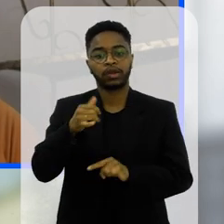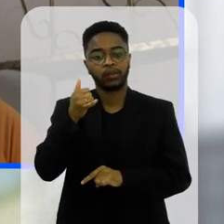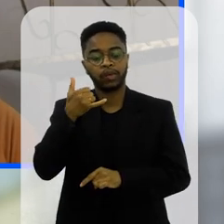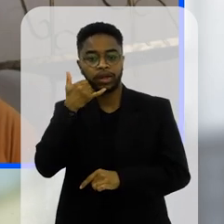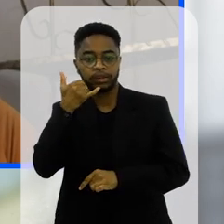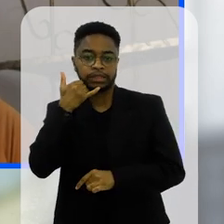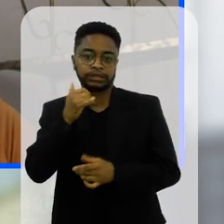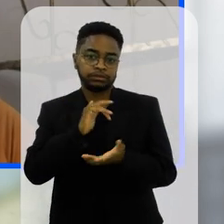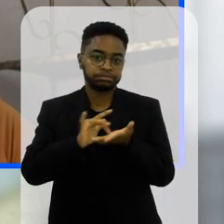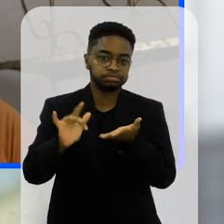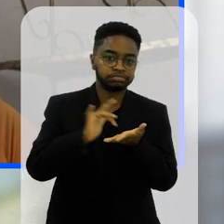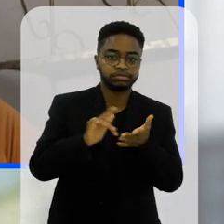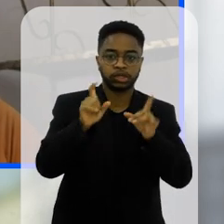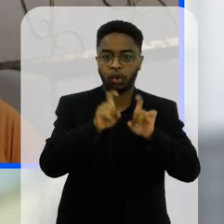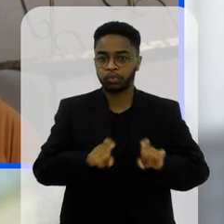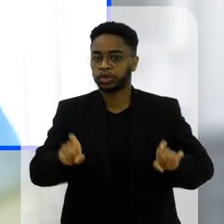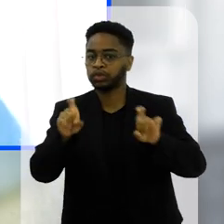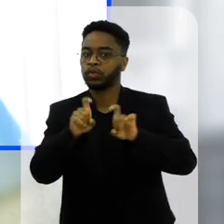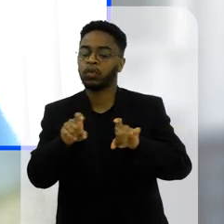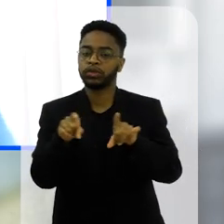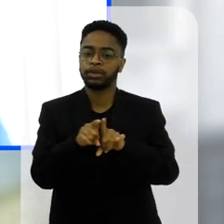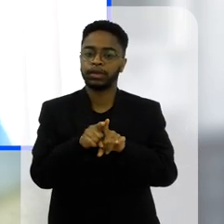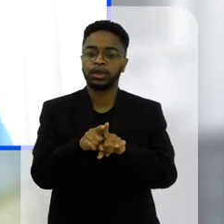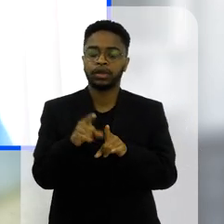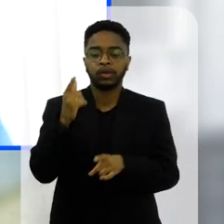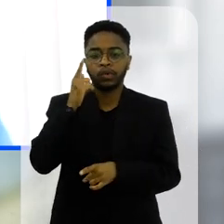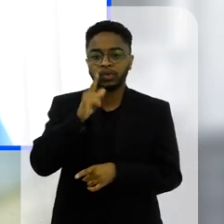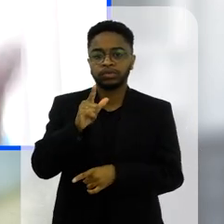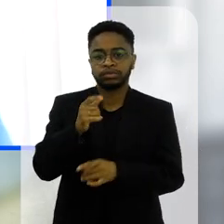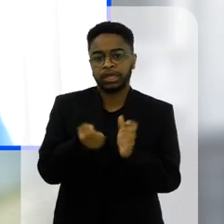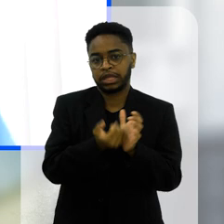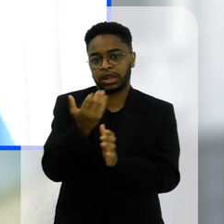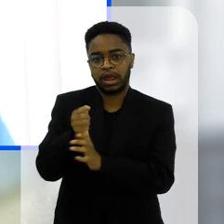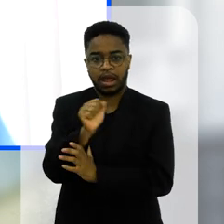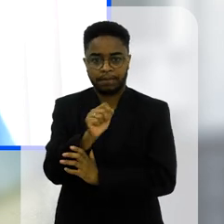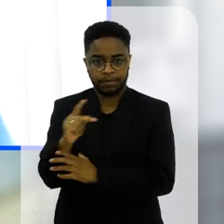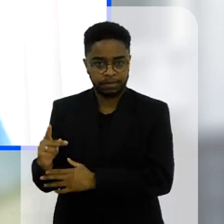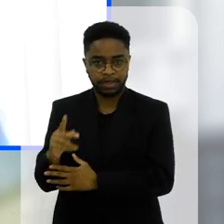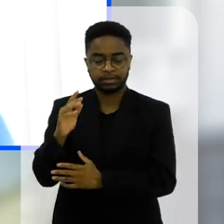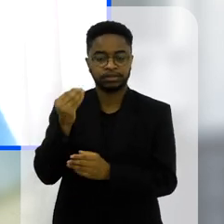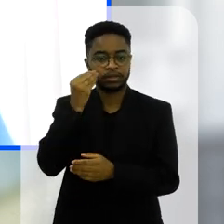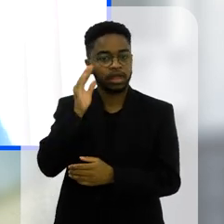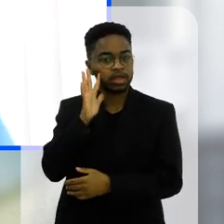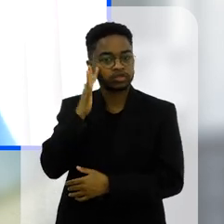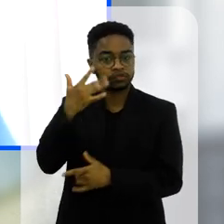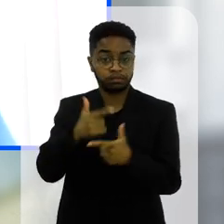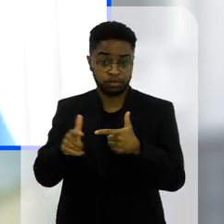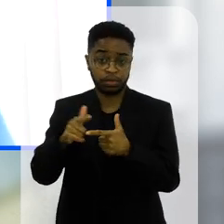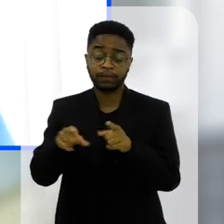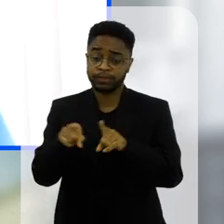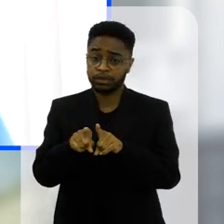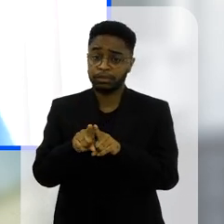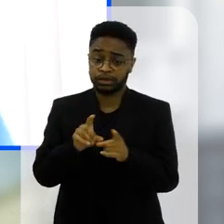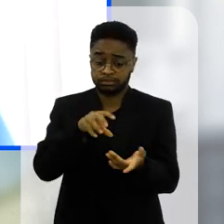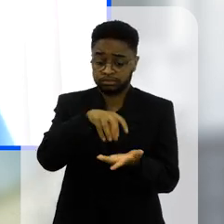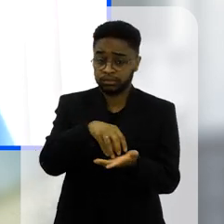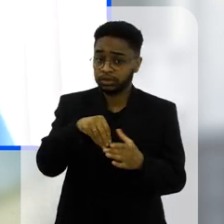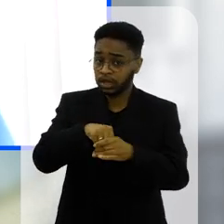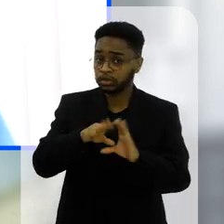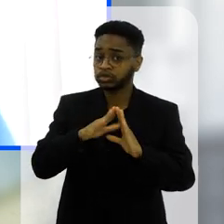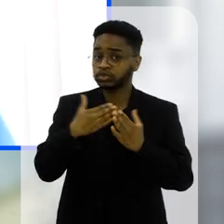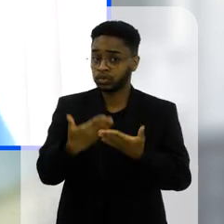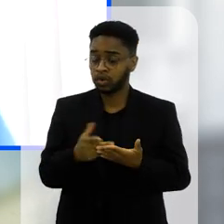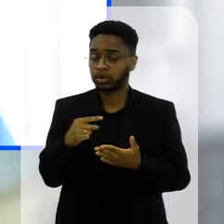computador tablet celular enfim criar ali aplicativos que solucionem problemas inclusive nas nossas unidades